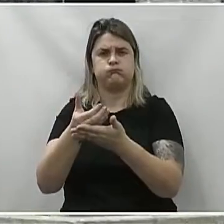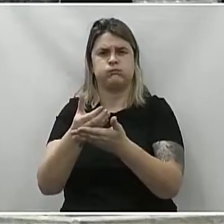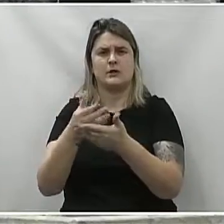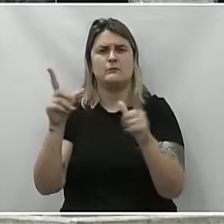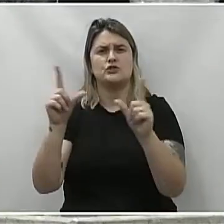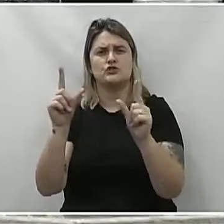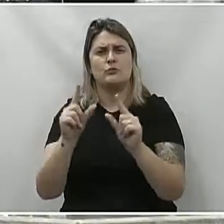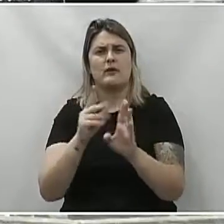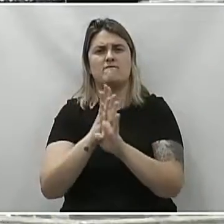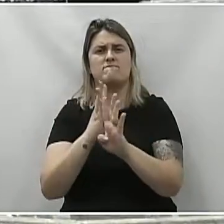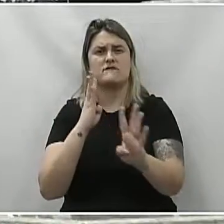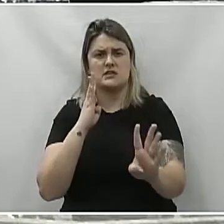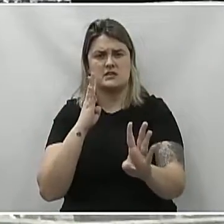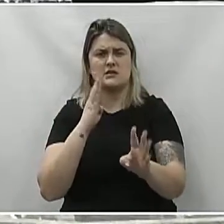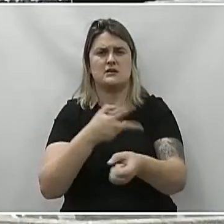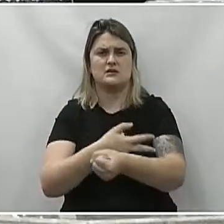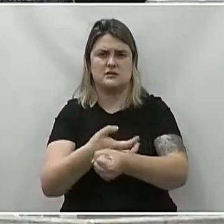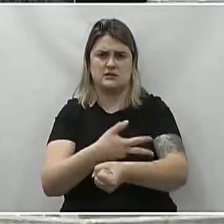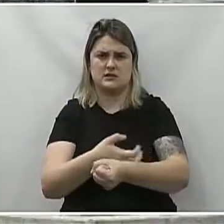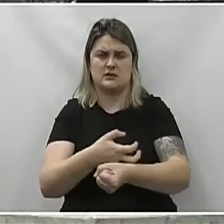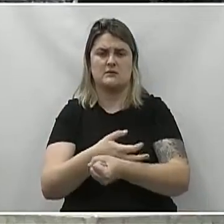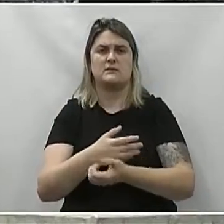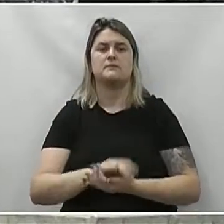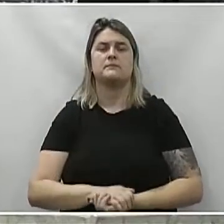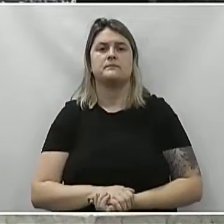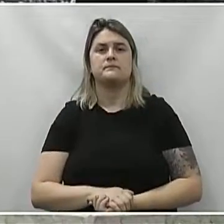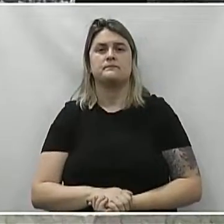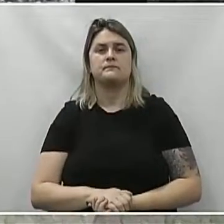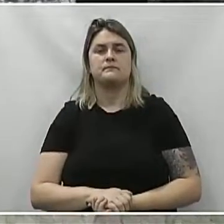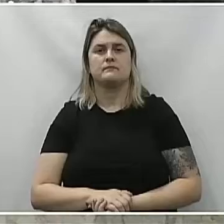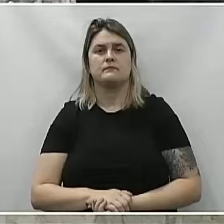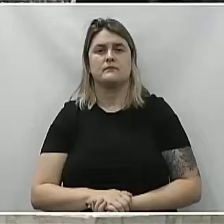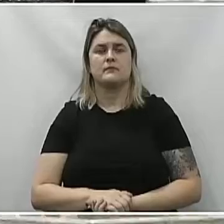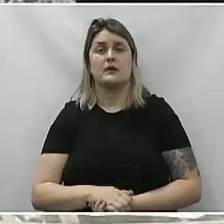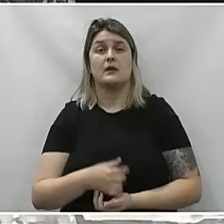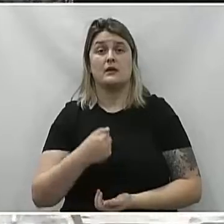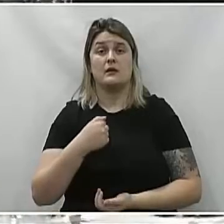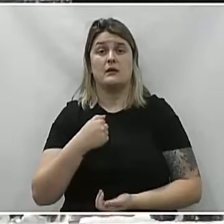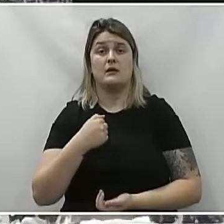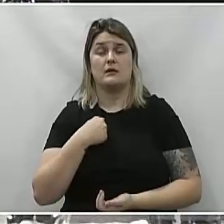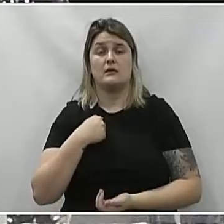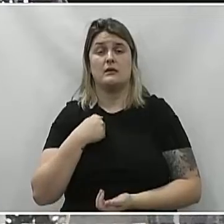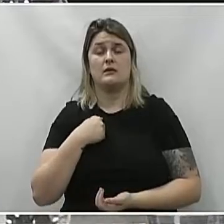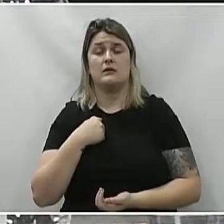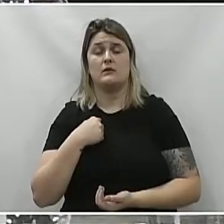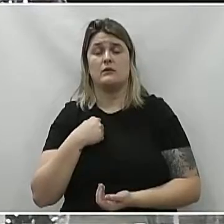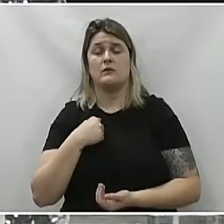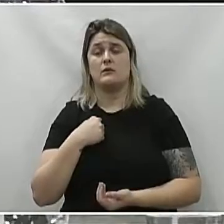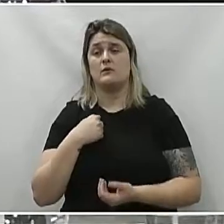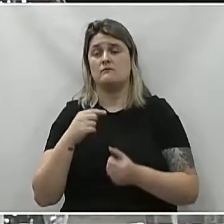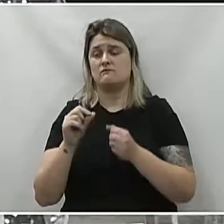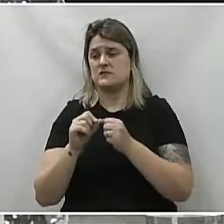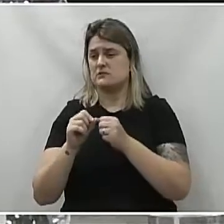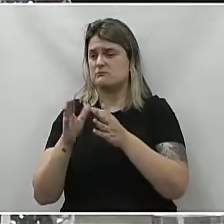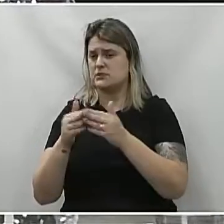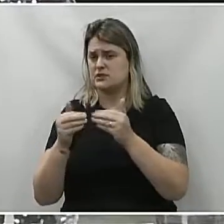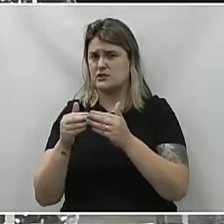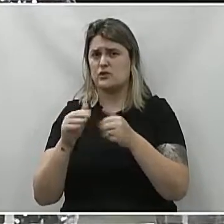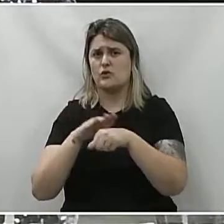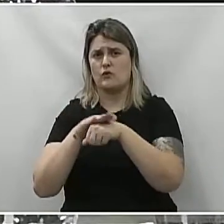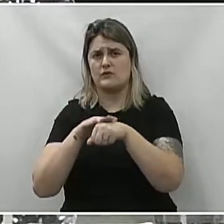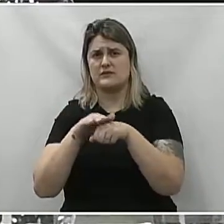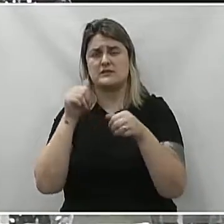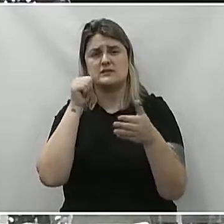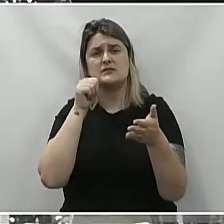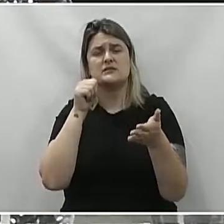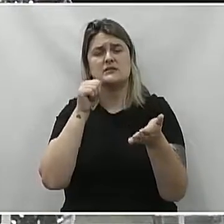reduzir algumas filas da saúde. E eu até sugiro que, se fosse possível, nós fazermos agora e conversar com